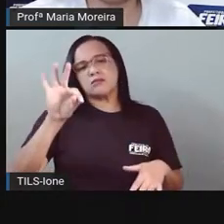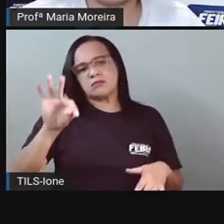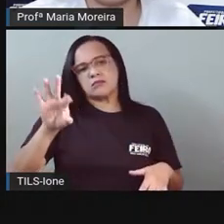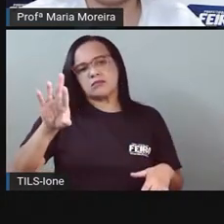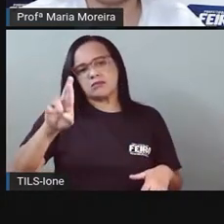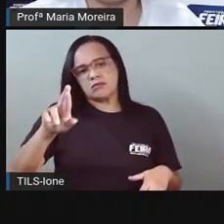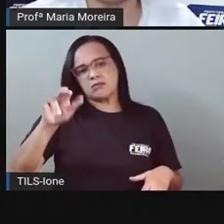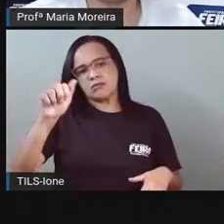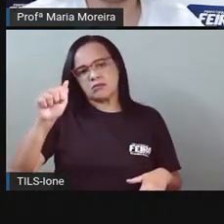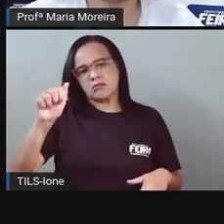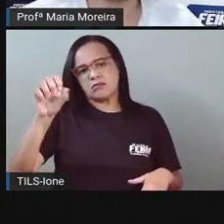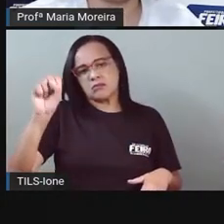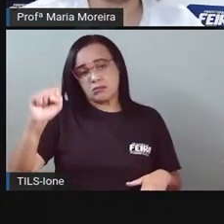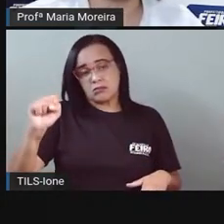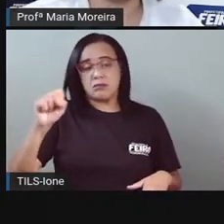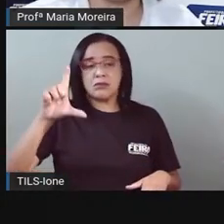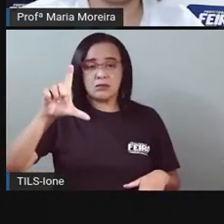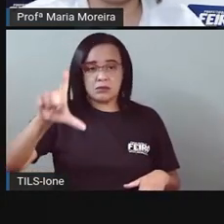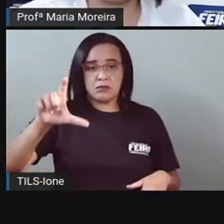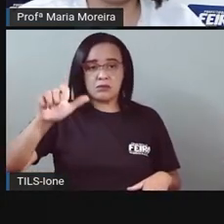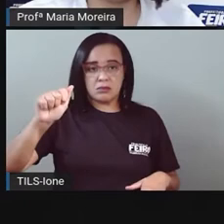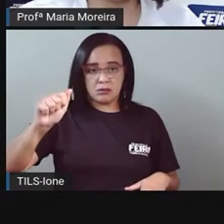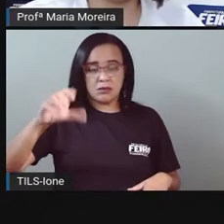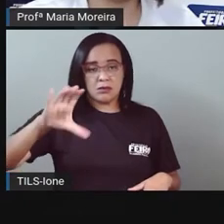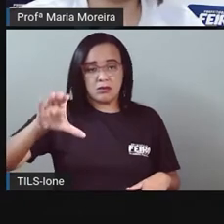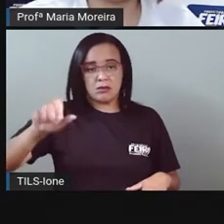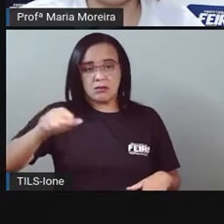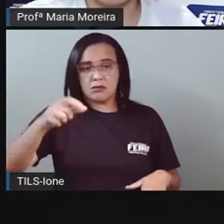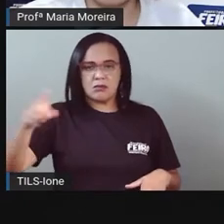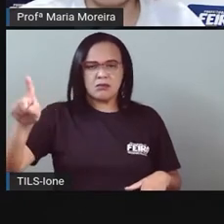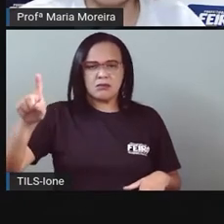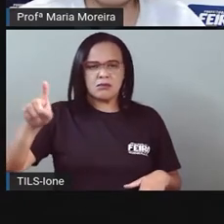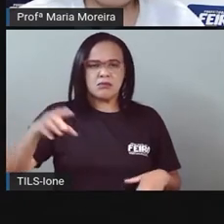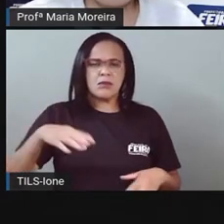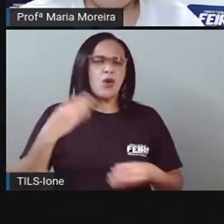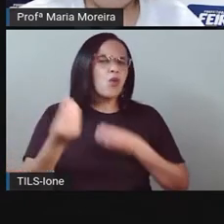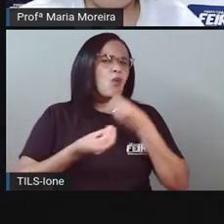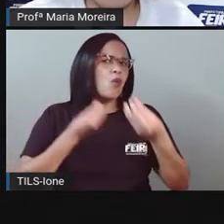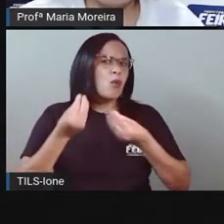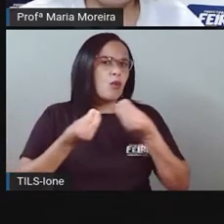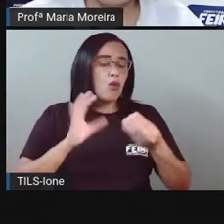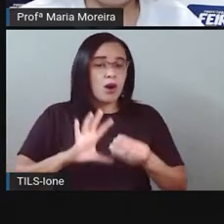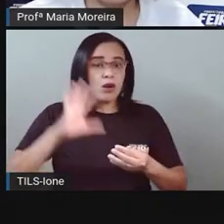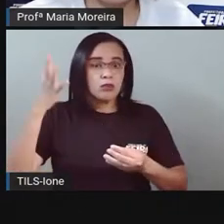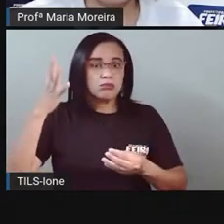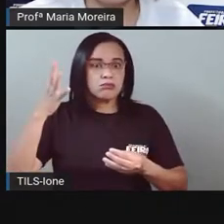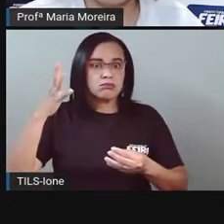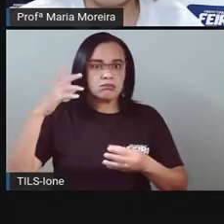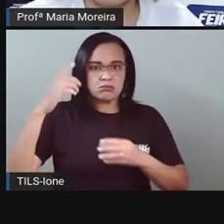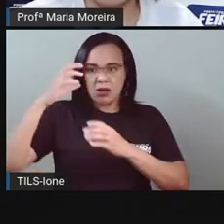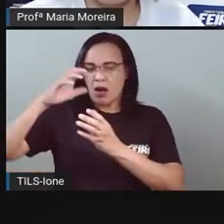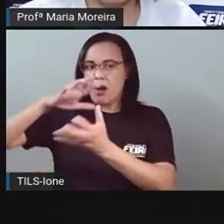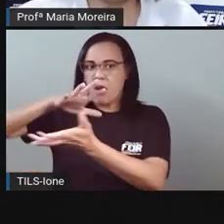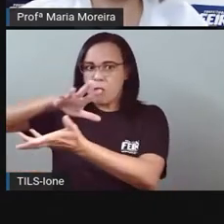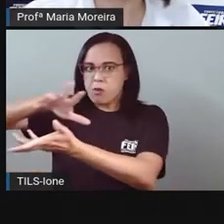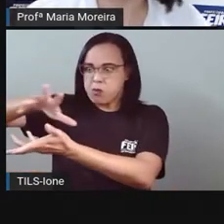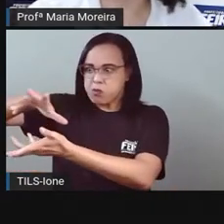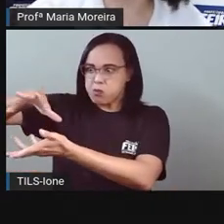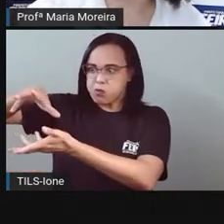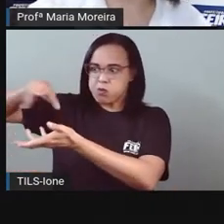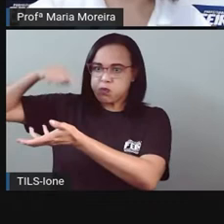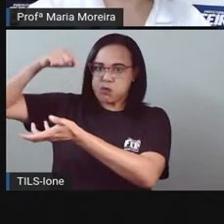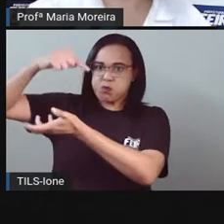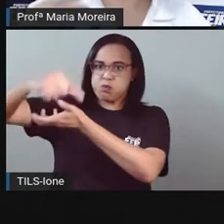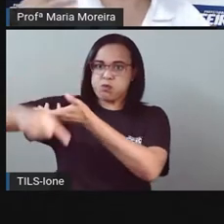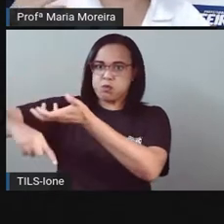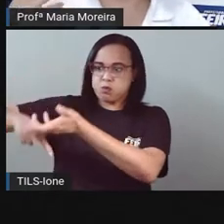acontece, gente, quando a Terra gira em torno do Sol. O Sol é uma estrela tão grande que, para